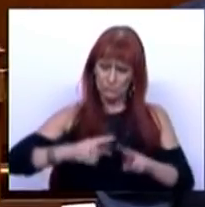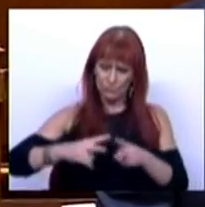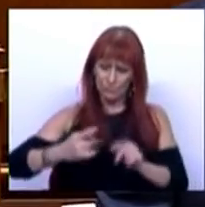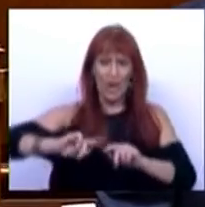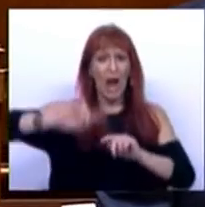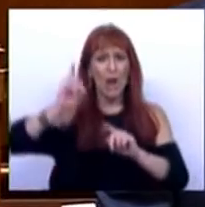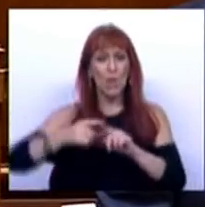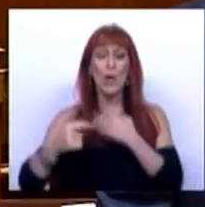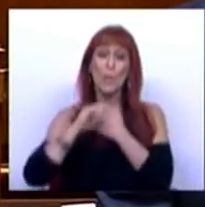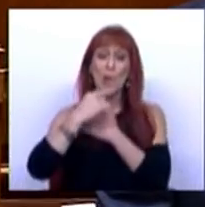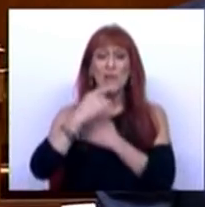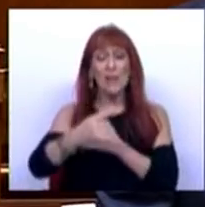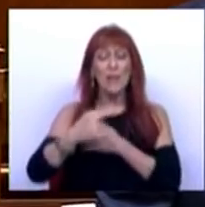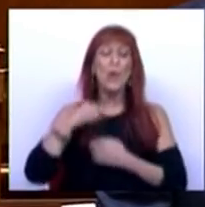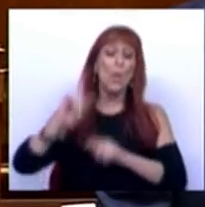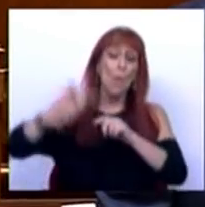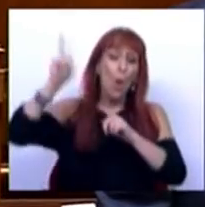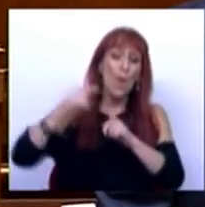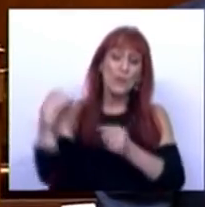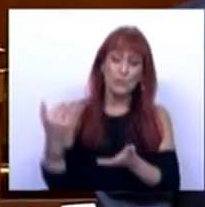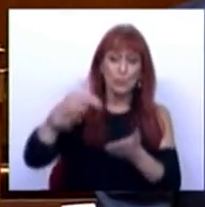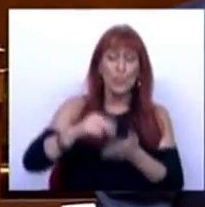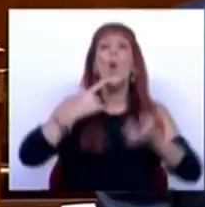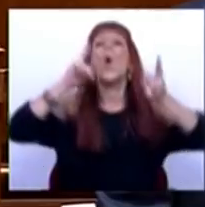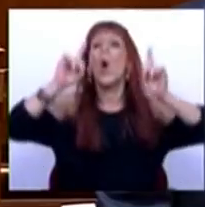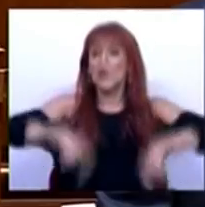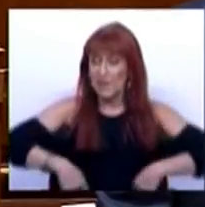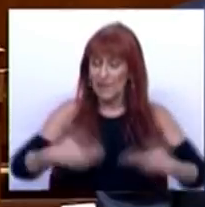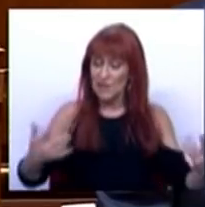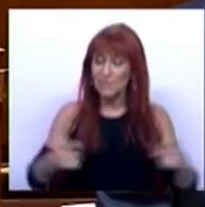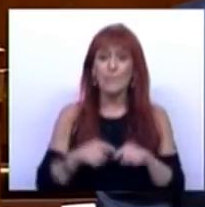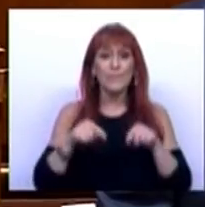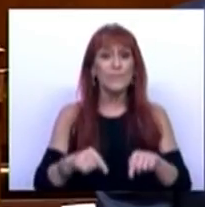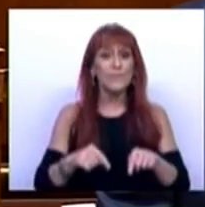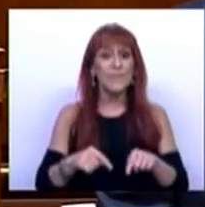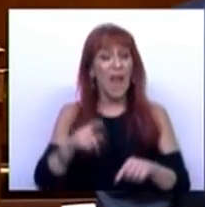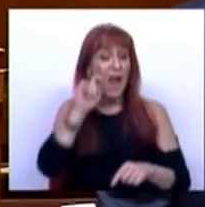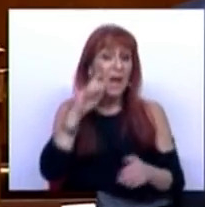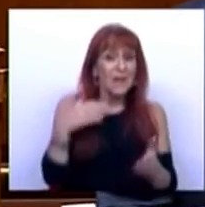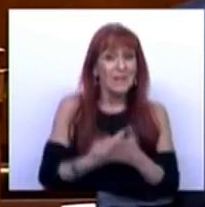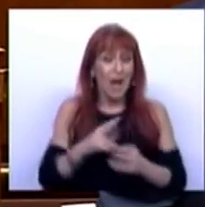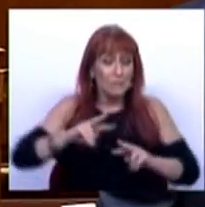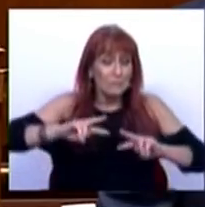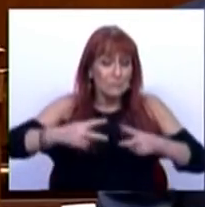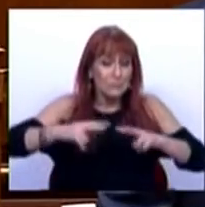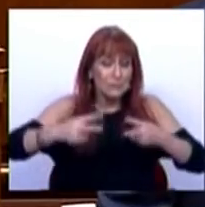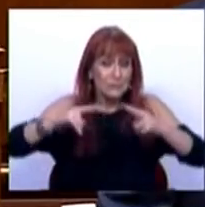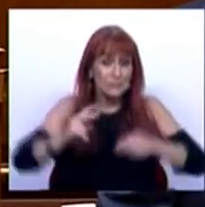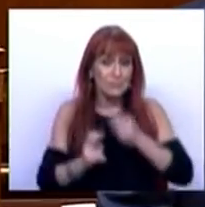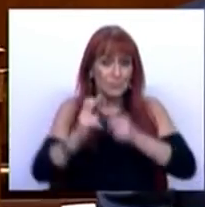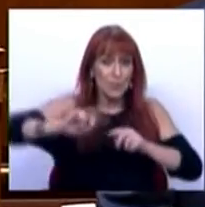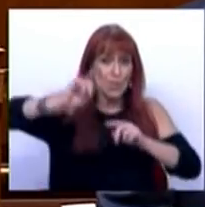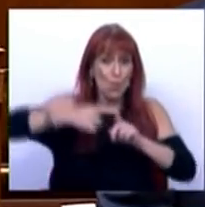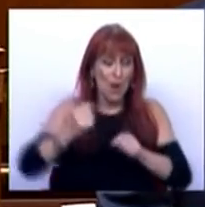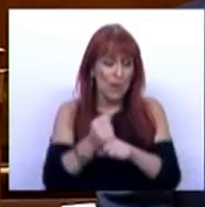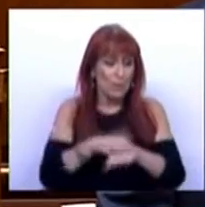anual. E o que lhe posso garantir é que para o ano cá estaremos de novo para assegurar o aumento anual da